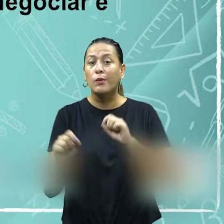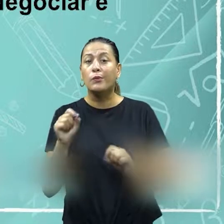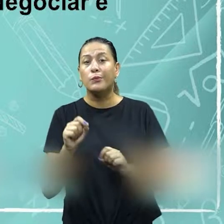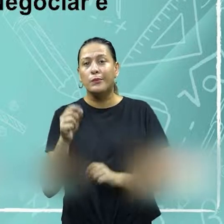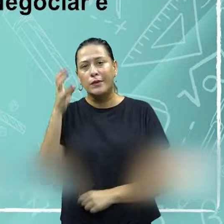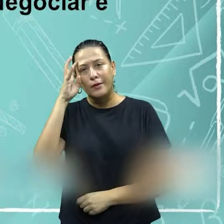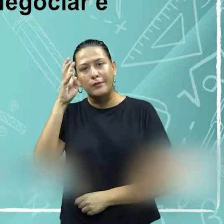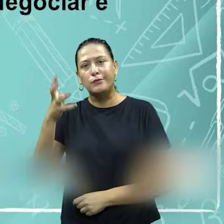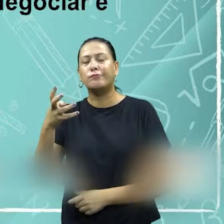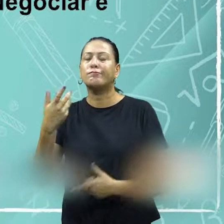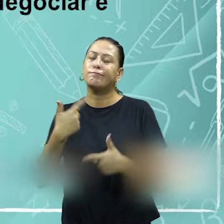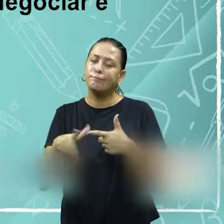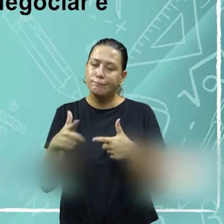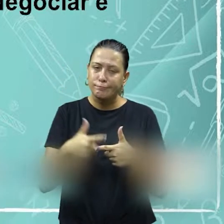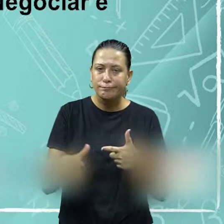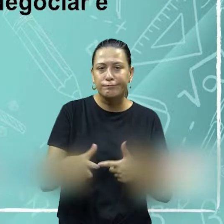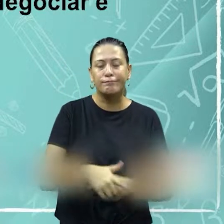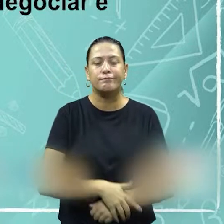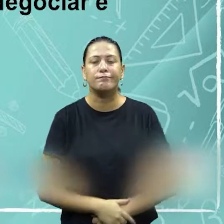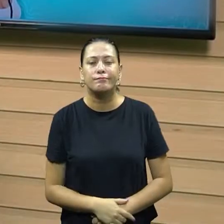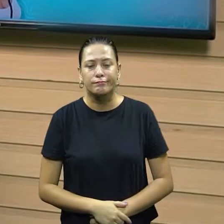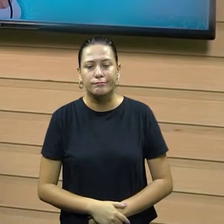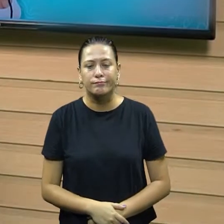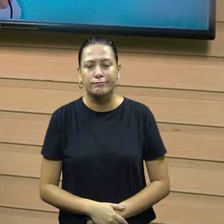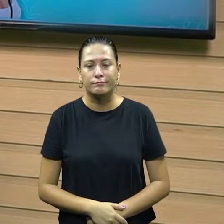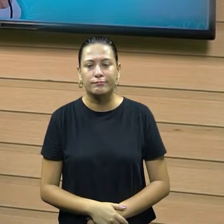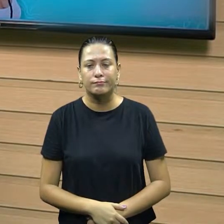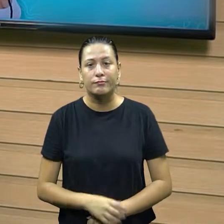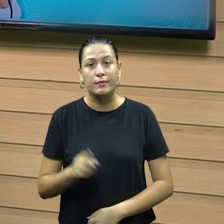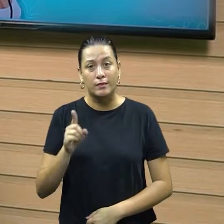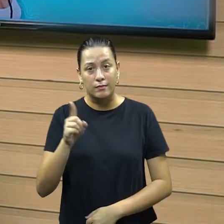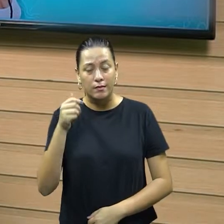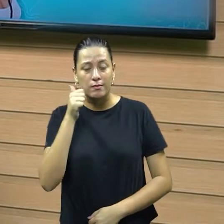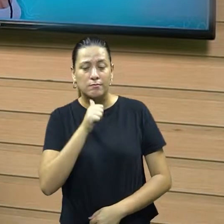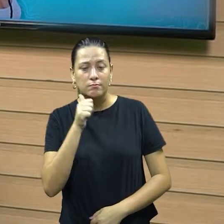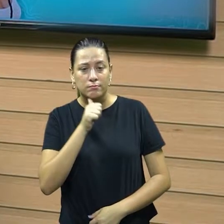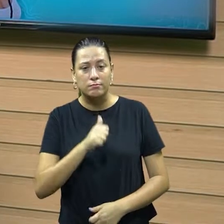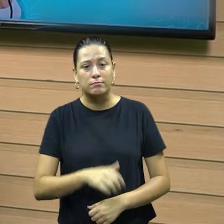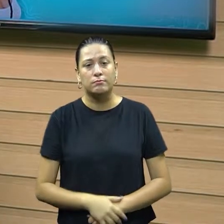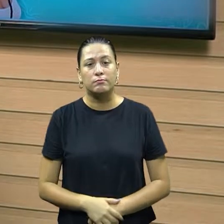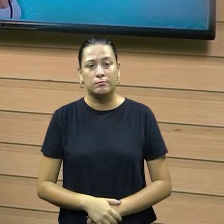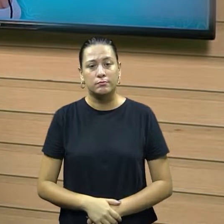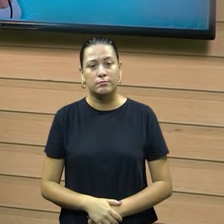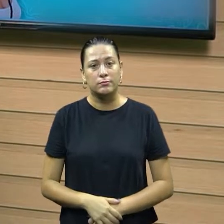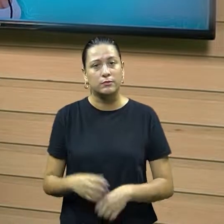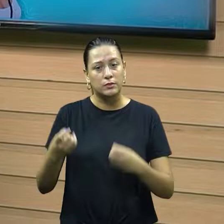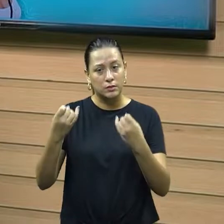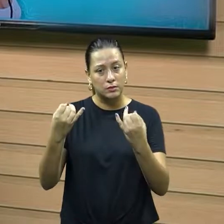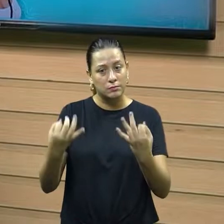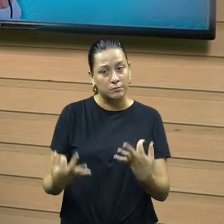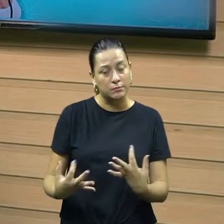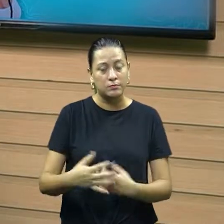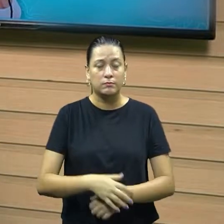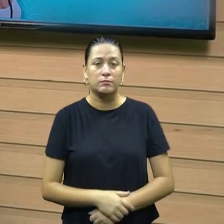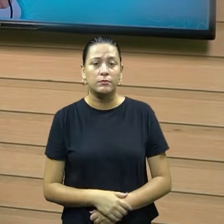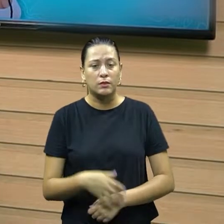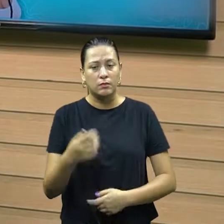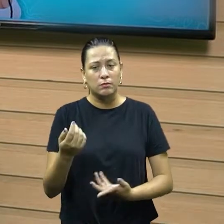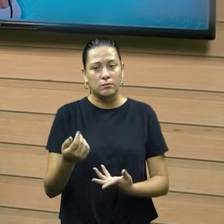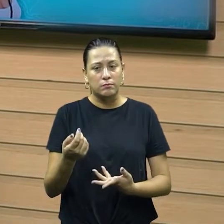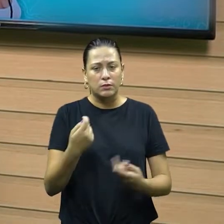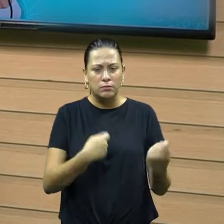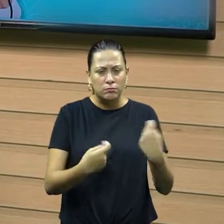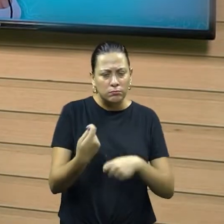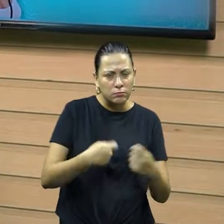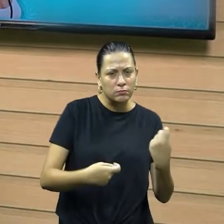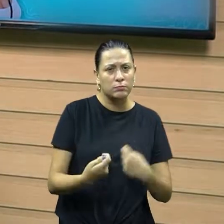resolver problemas. Então justamente a Tájara, ela vem sublinhar que negociar é resolver problemas, né.